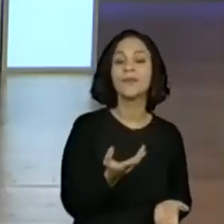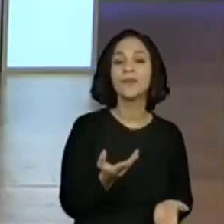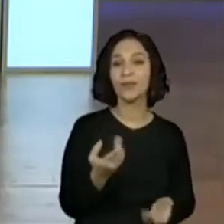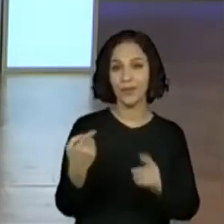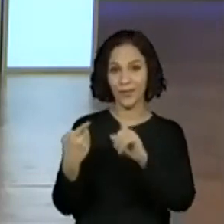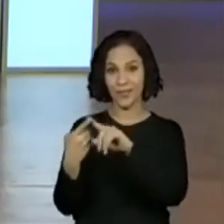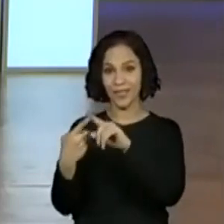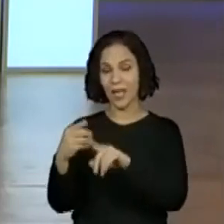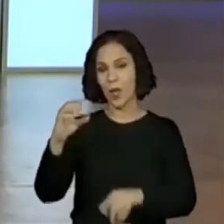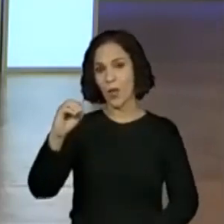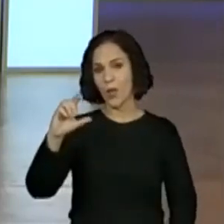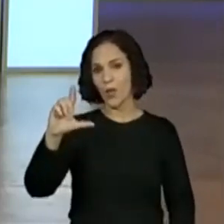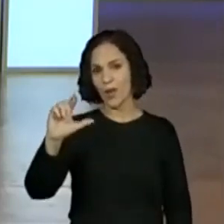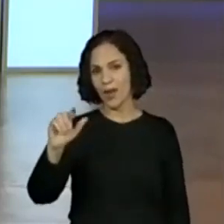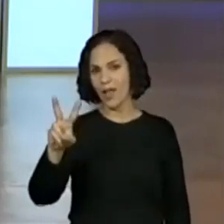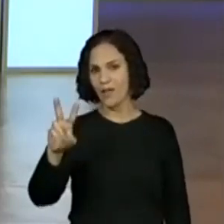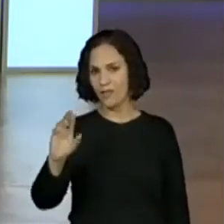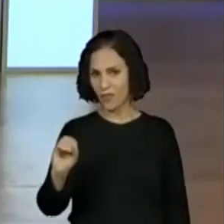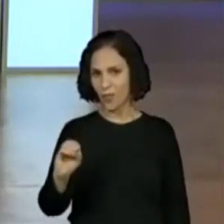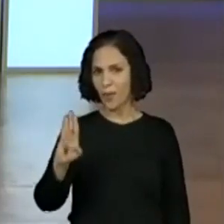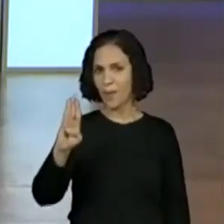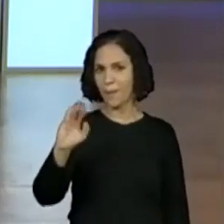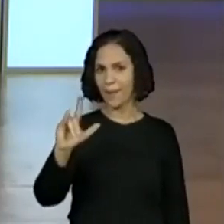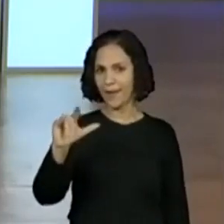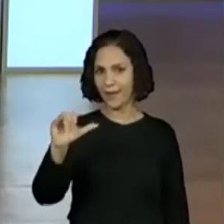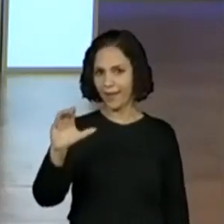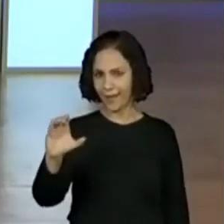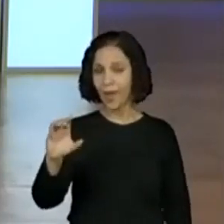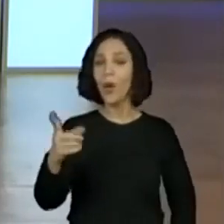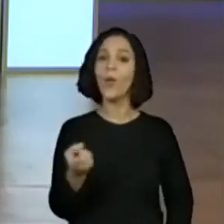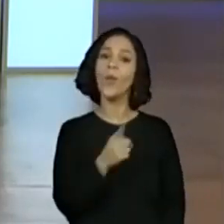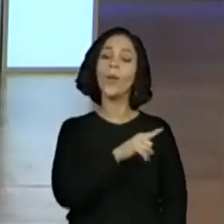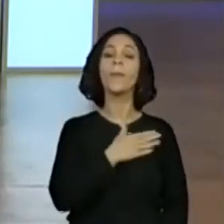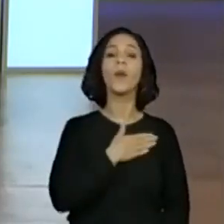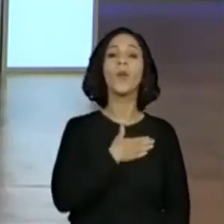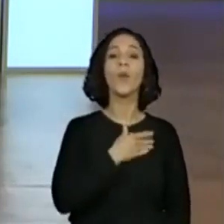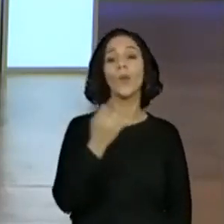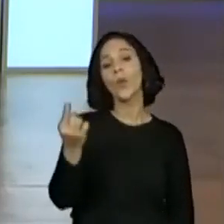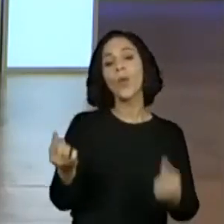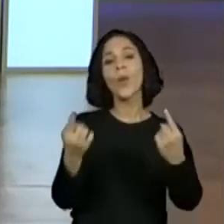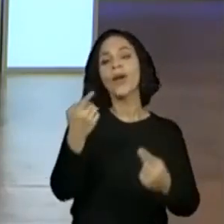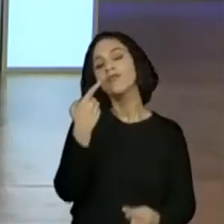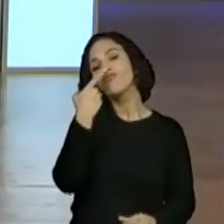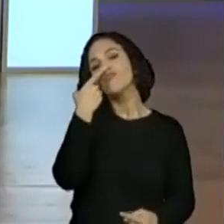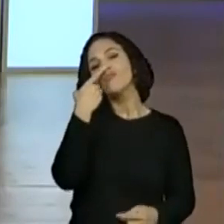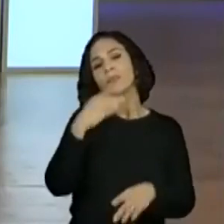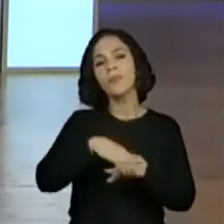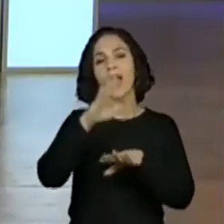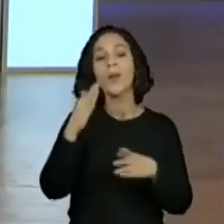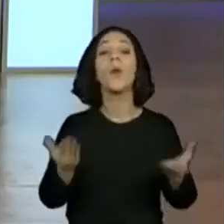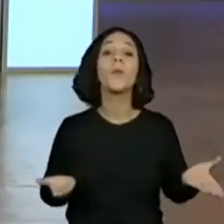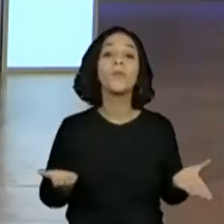ou o meu? Nossa, eu já estou assim na autoridade. O meu ou do Olavo Bilac? Qual que vocês se identificaram mais?